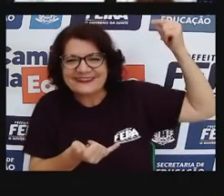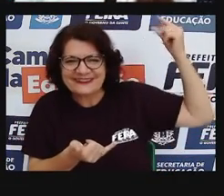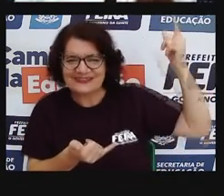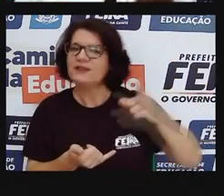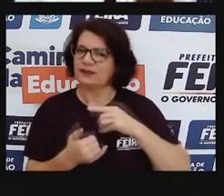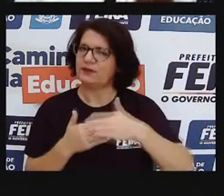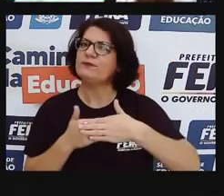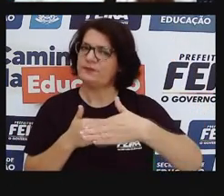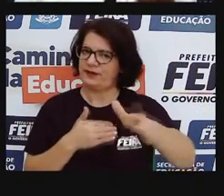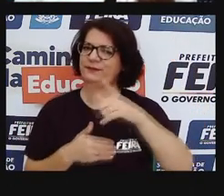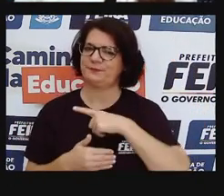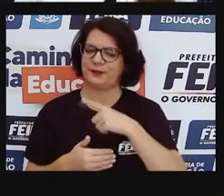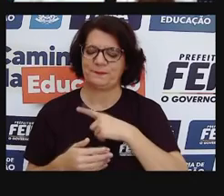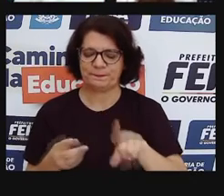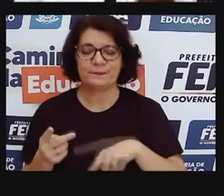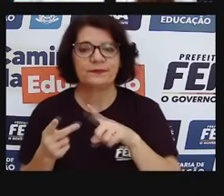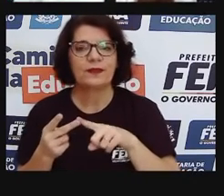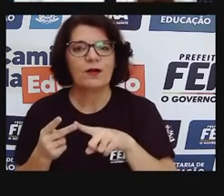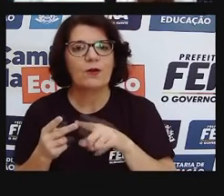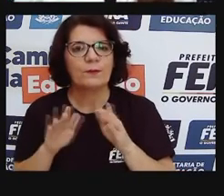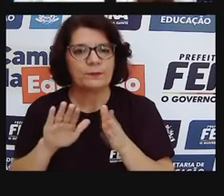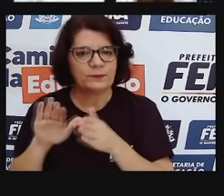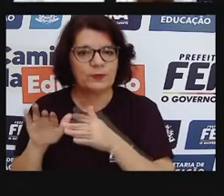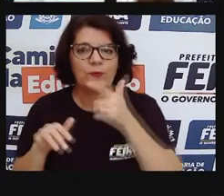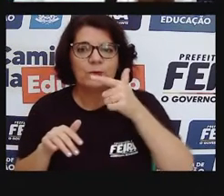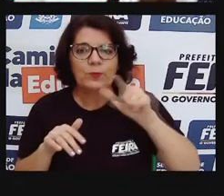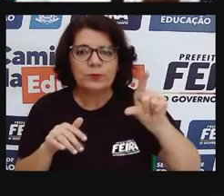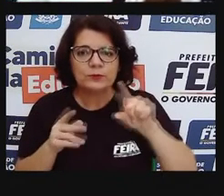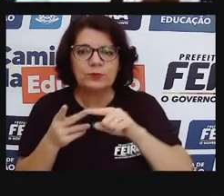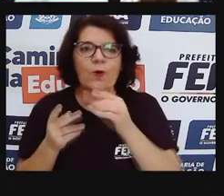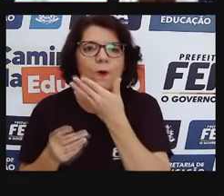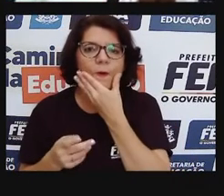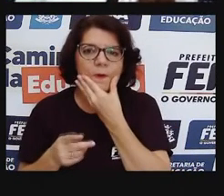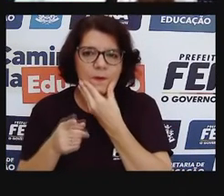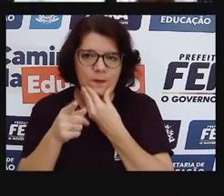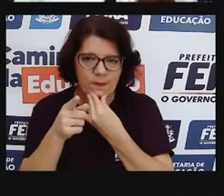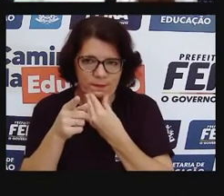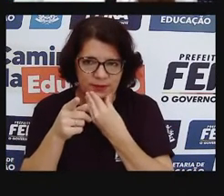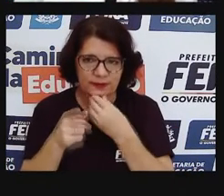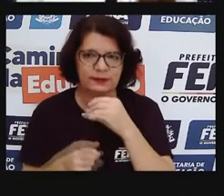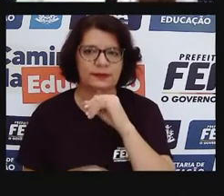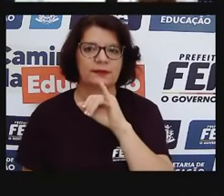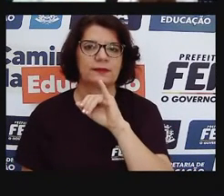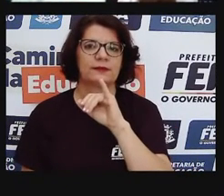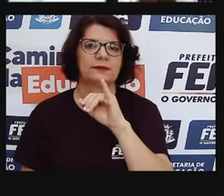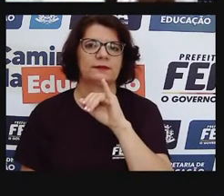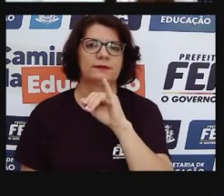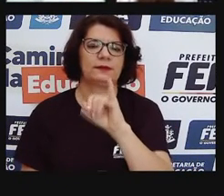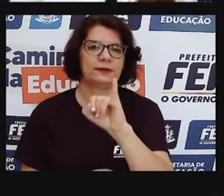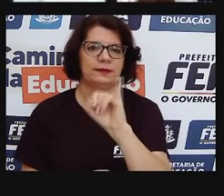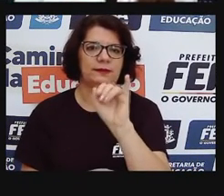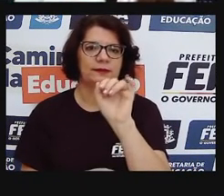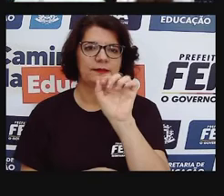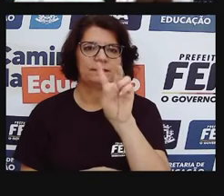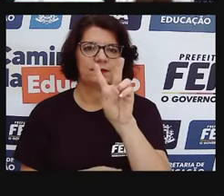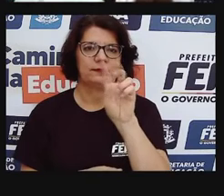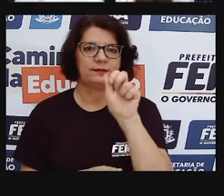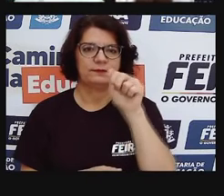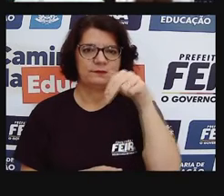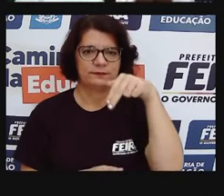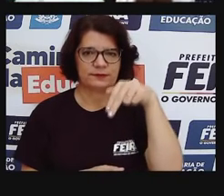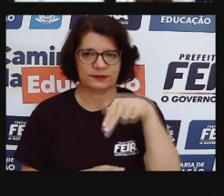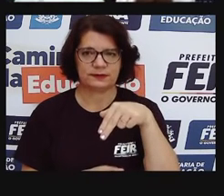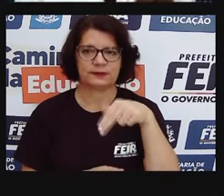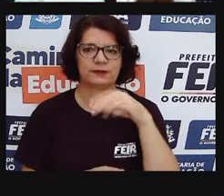eu vou trazer este artista, né, nossa aula de artes, então eu vou trazer pra vocês conhecerem um